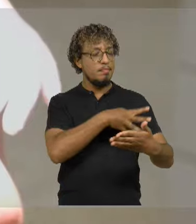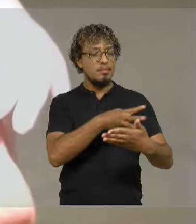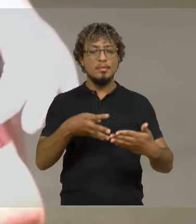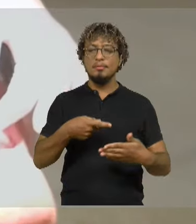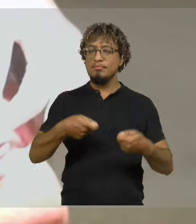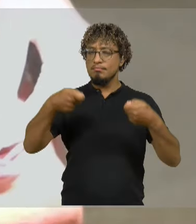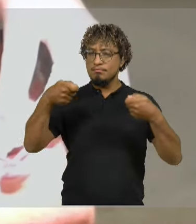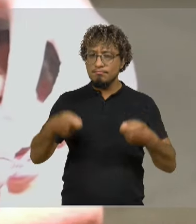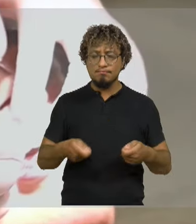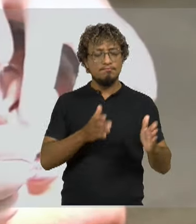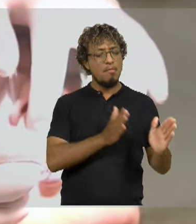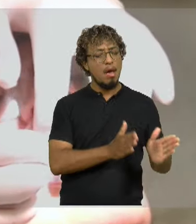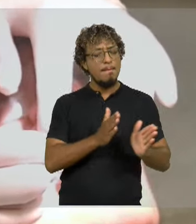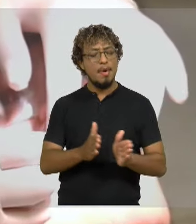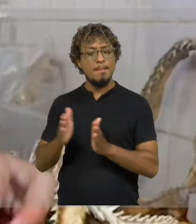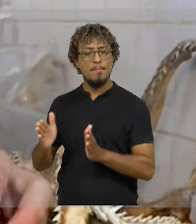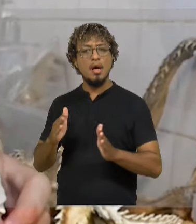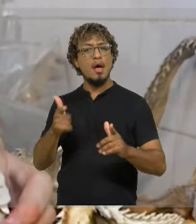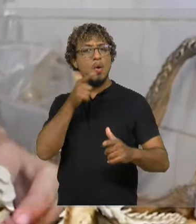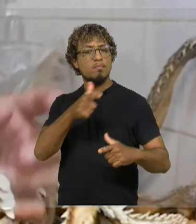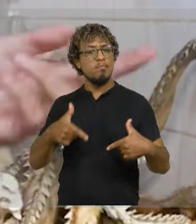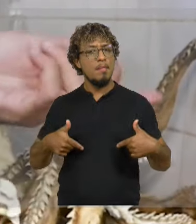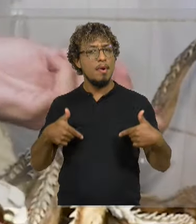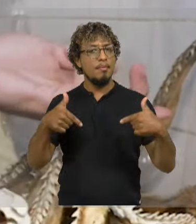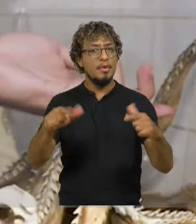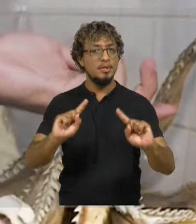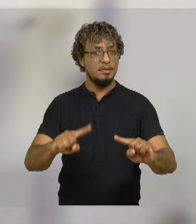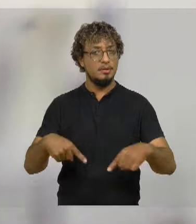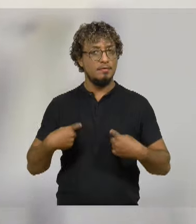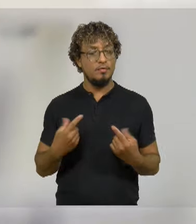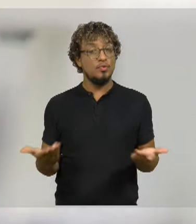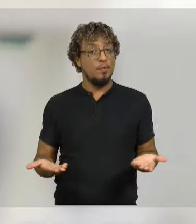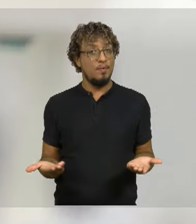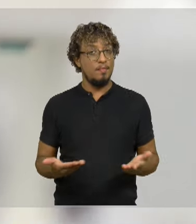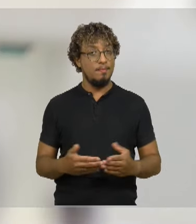rigoroso para enfrentar os desafios orçamentários atuais.